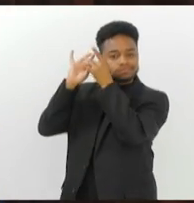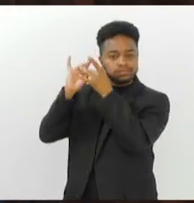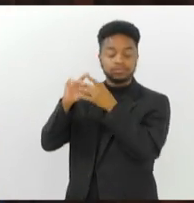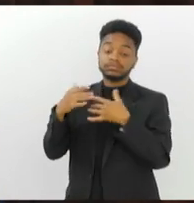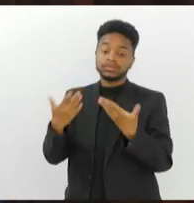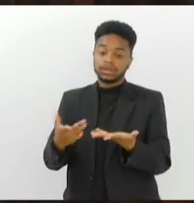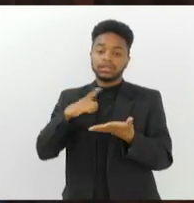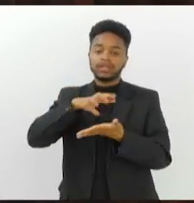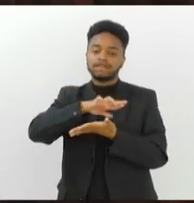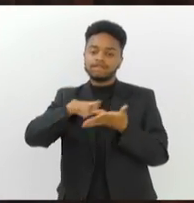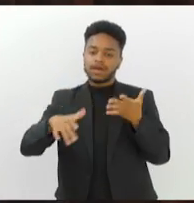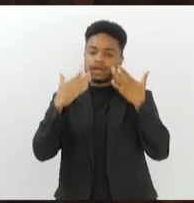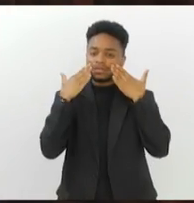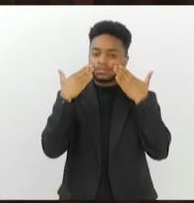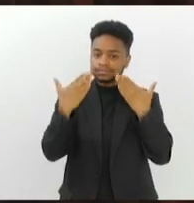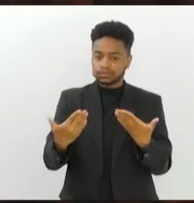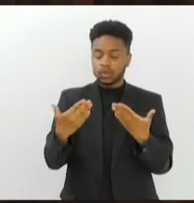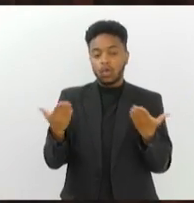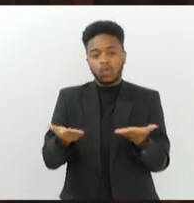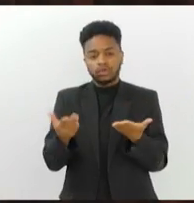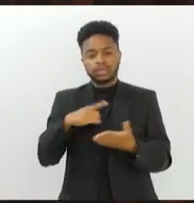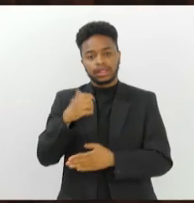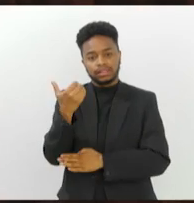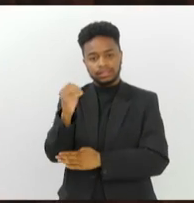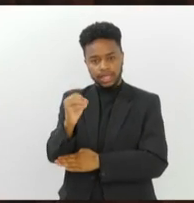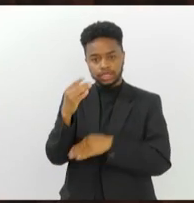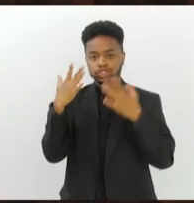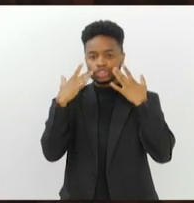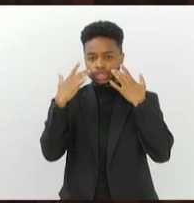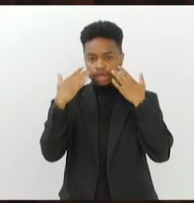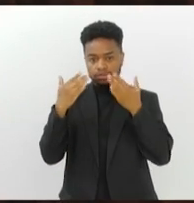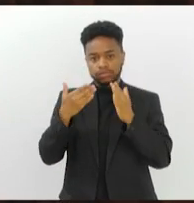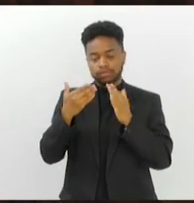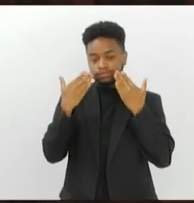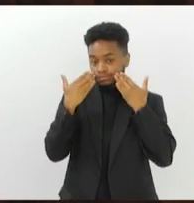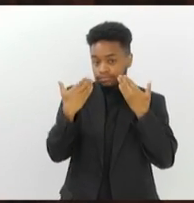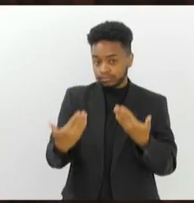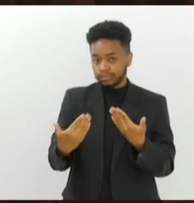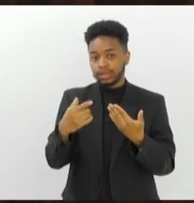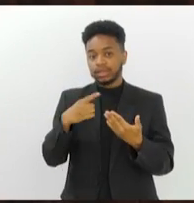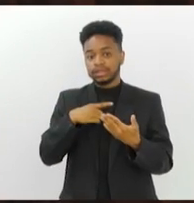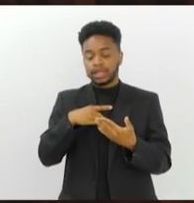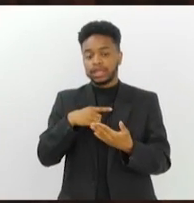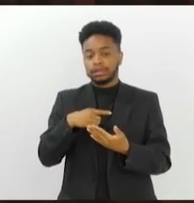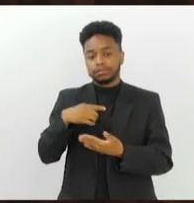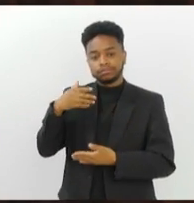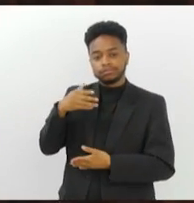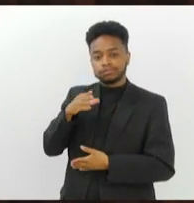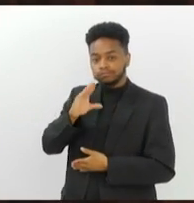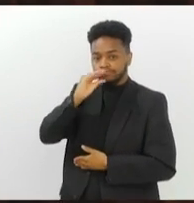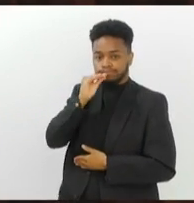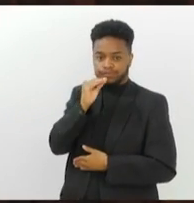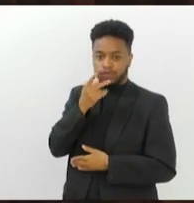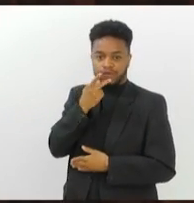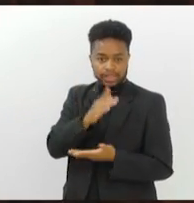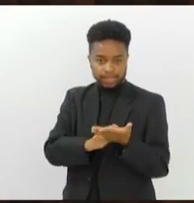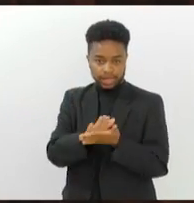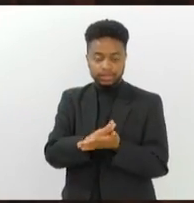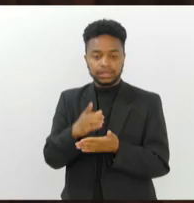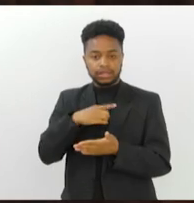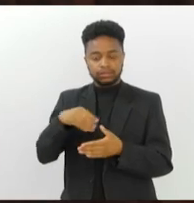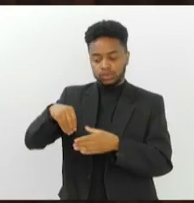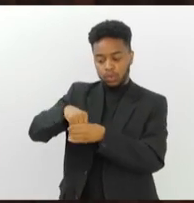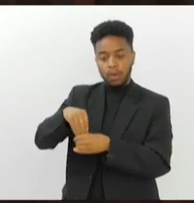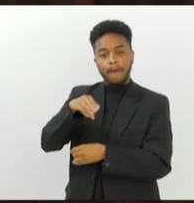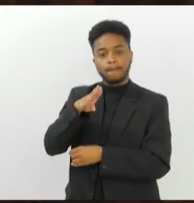Nós temos vários espetáculos em repertório, hoje são 10 espetáculos. Temos espetáculos sem palavras, como No Buraco, temos